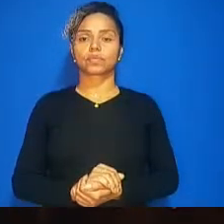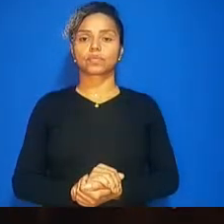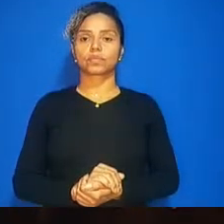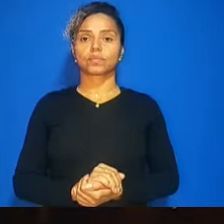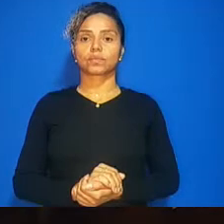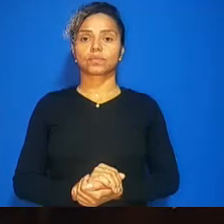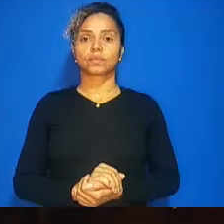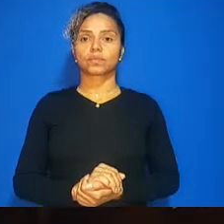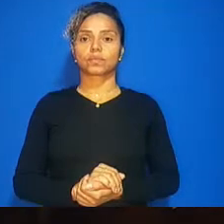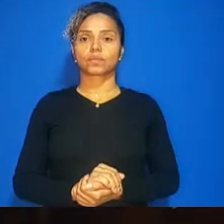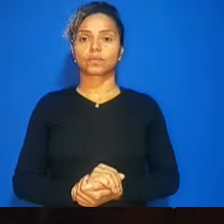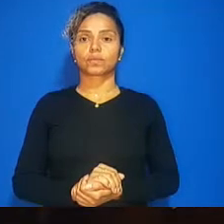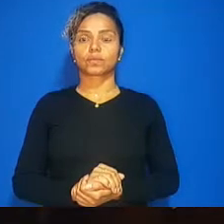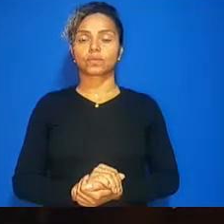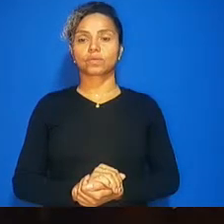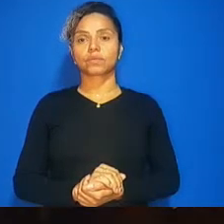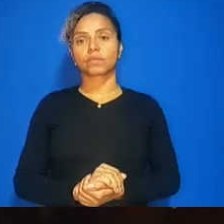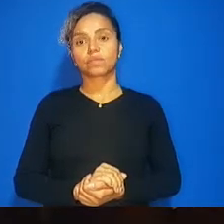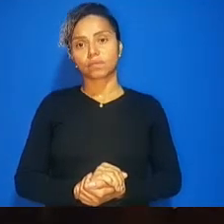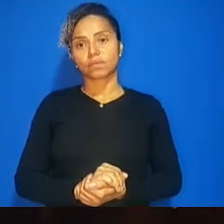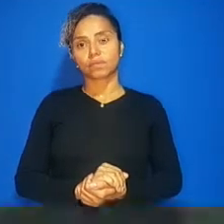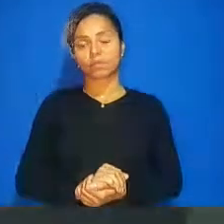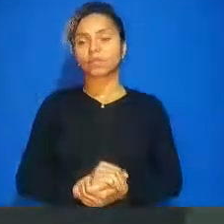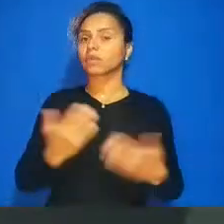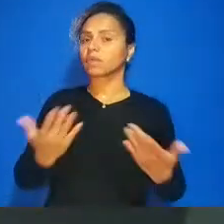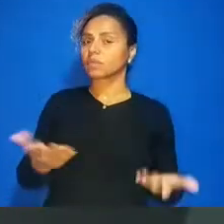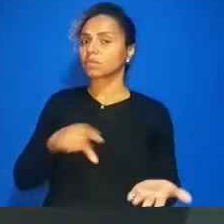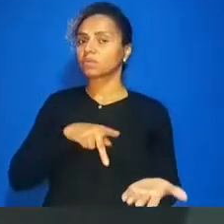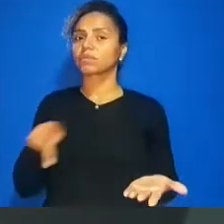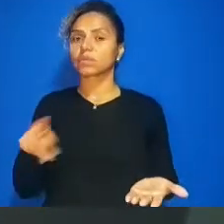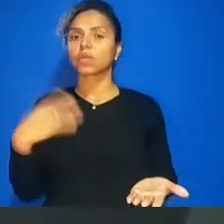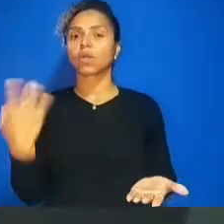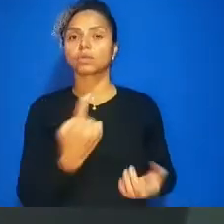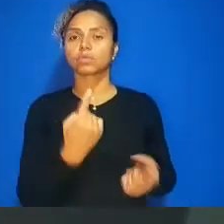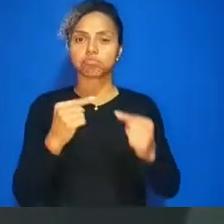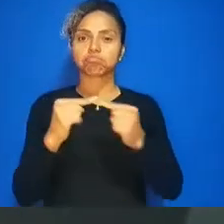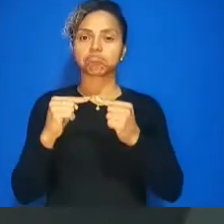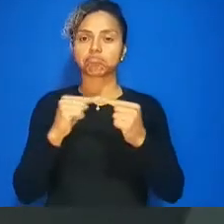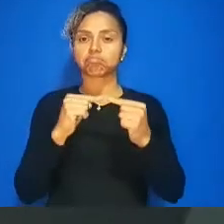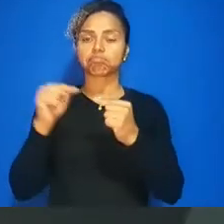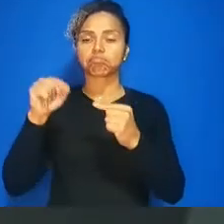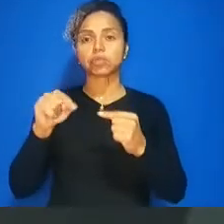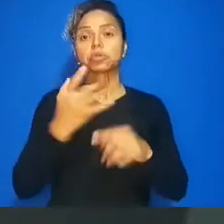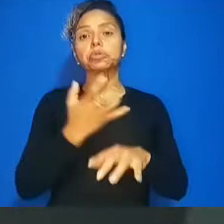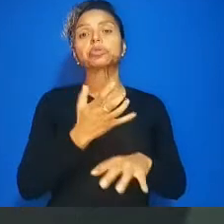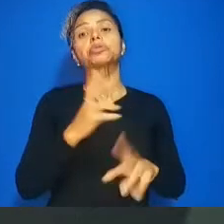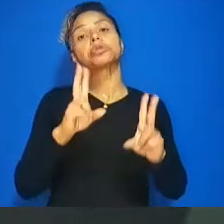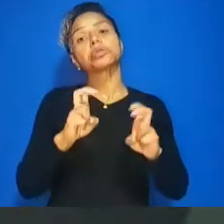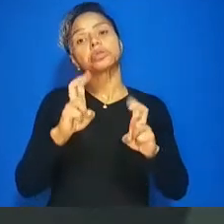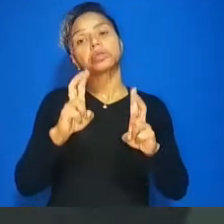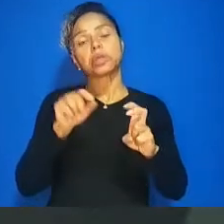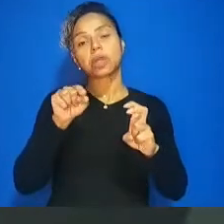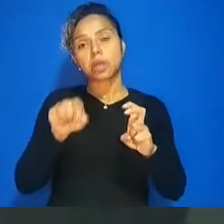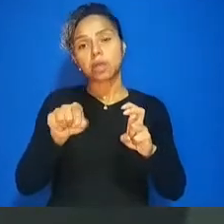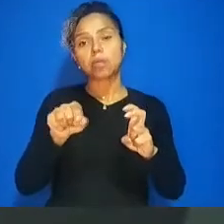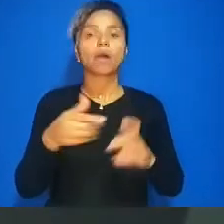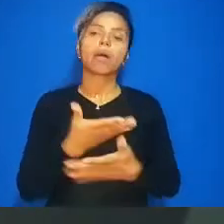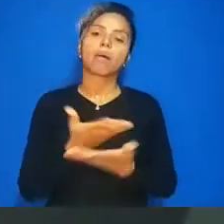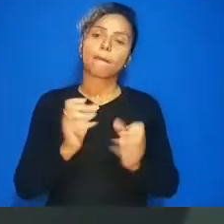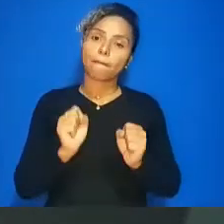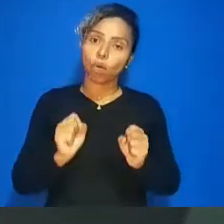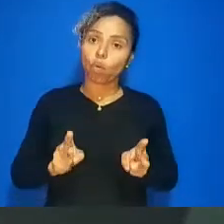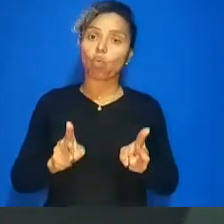vamos lá senhor presidente considerando a matéria legal e constitucional liberando para o plenário vereador